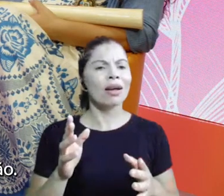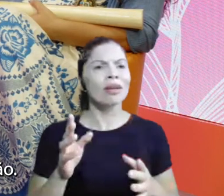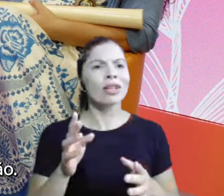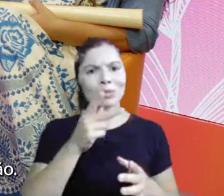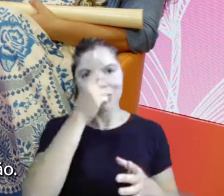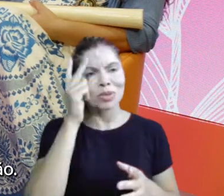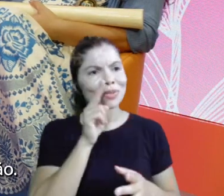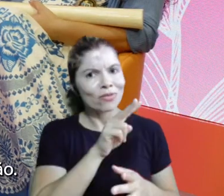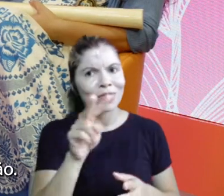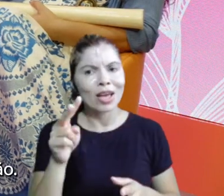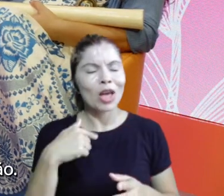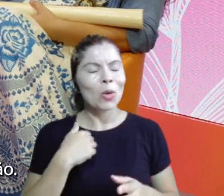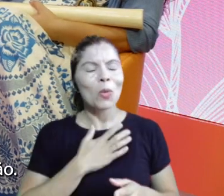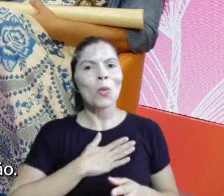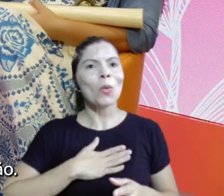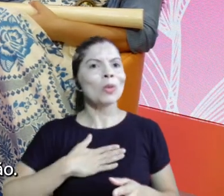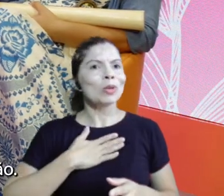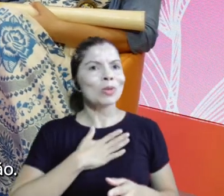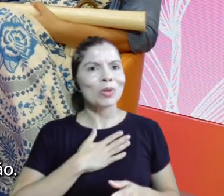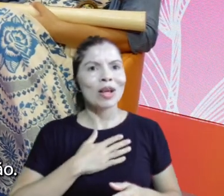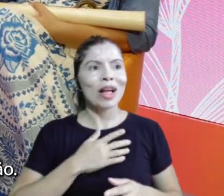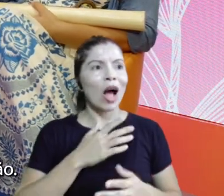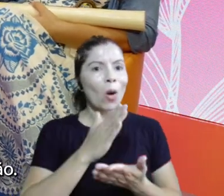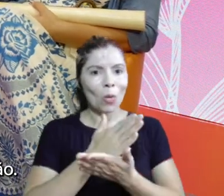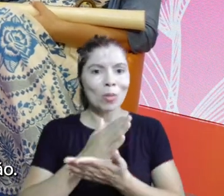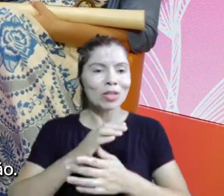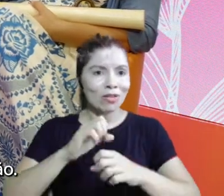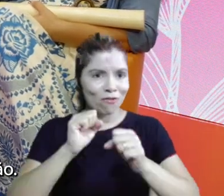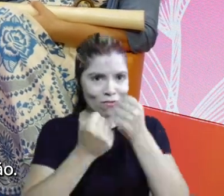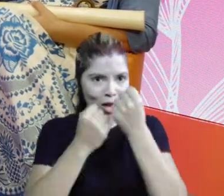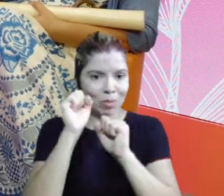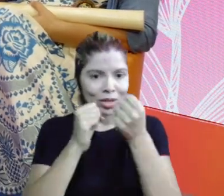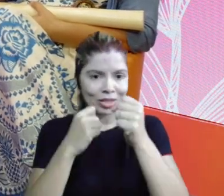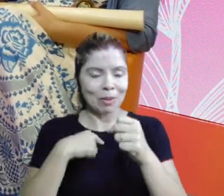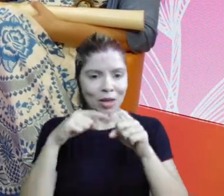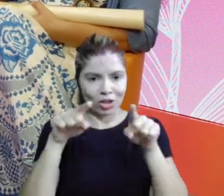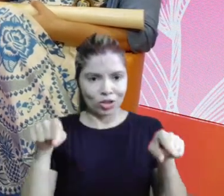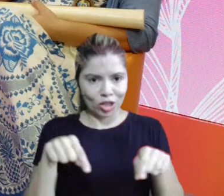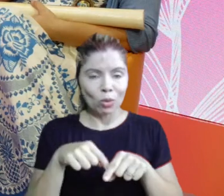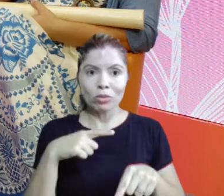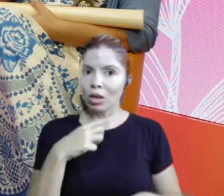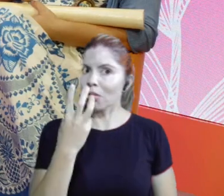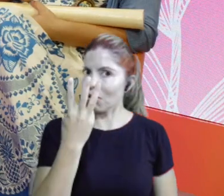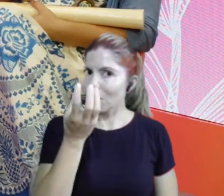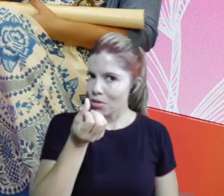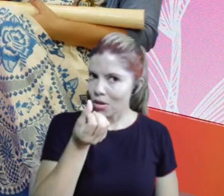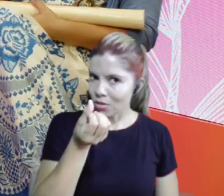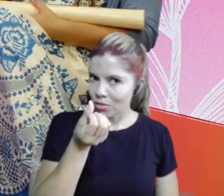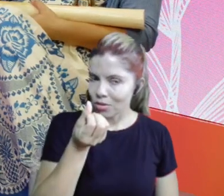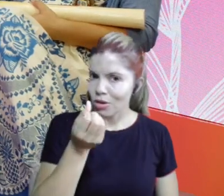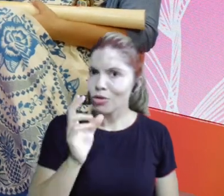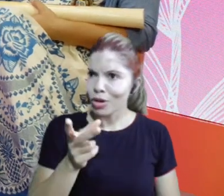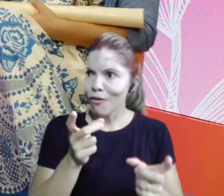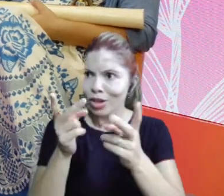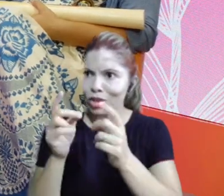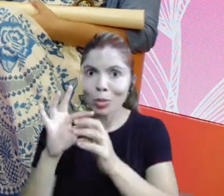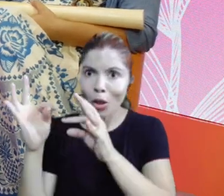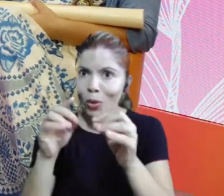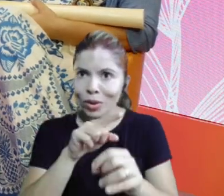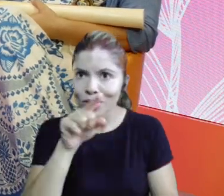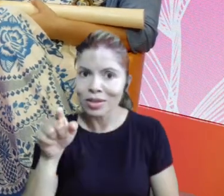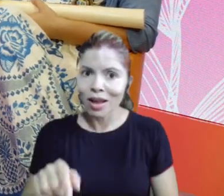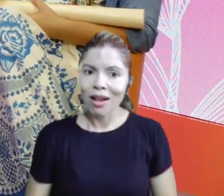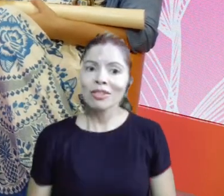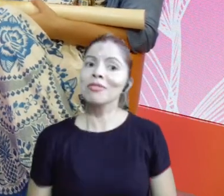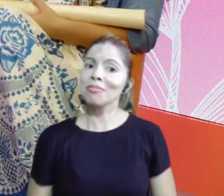é um orgulho muito grande ver as grandes fábricas da minha região, tem 36 fábricas ali onde eu estou e eu já vendi palmito para todas